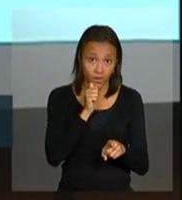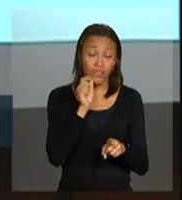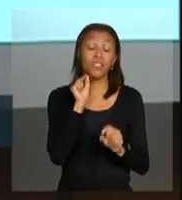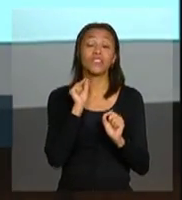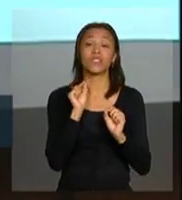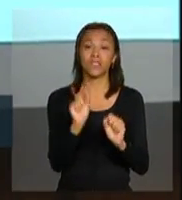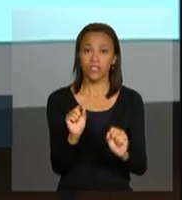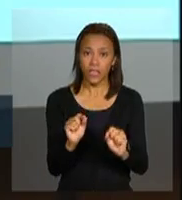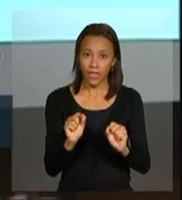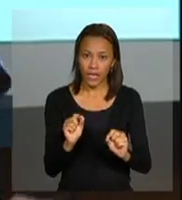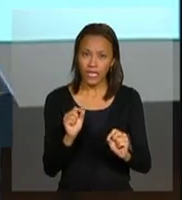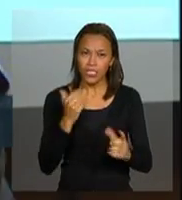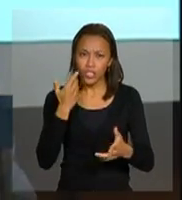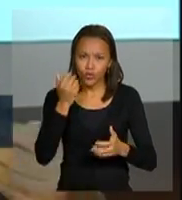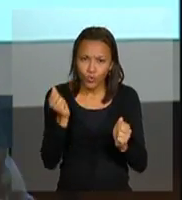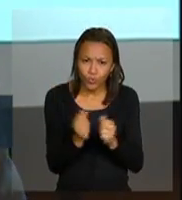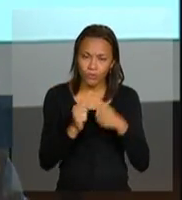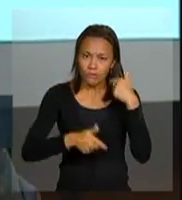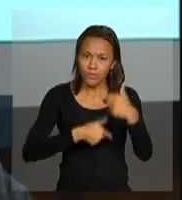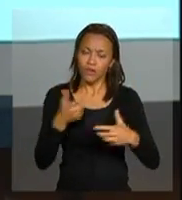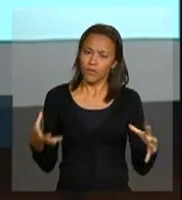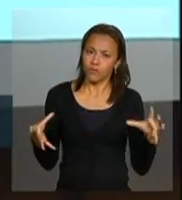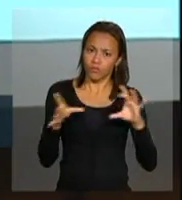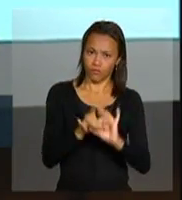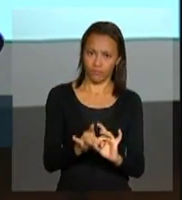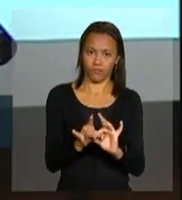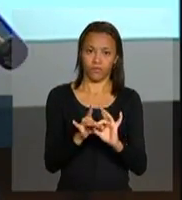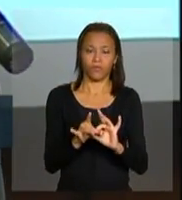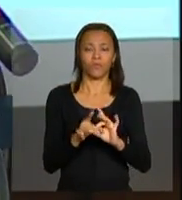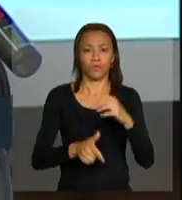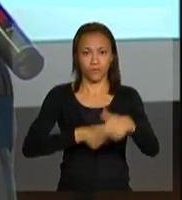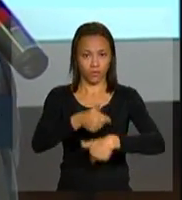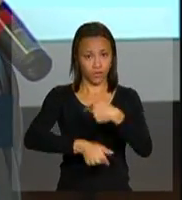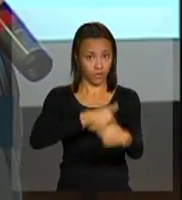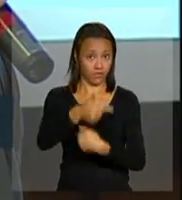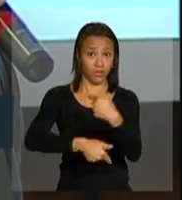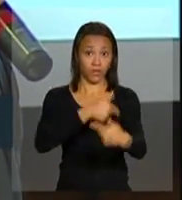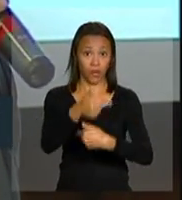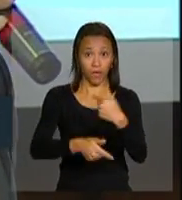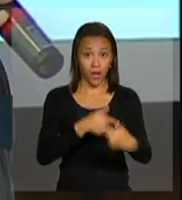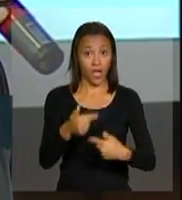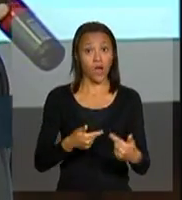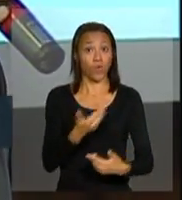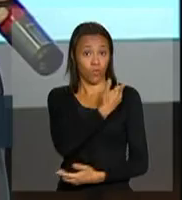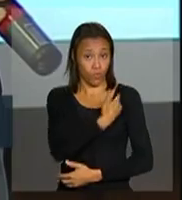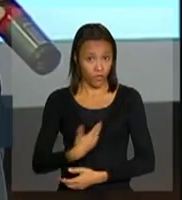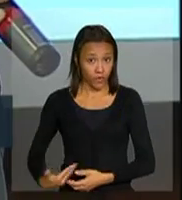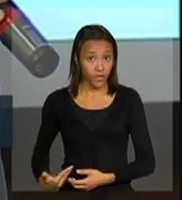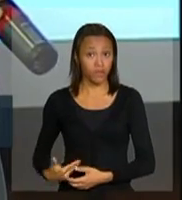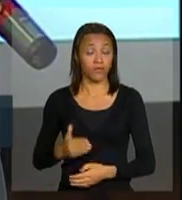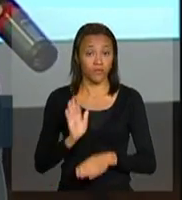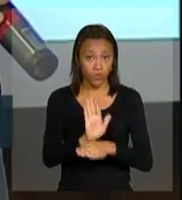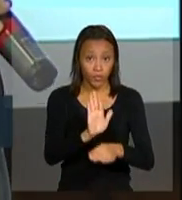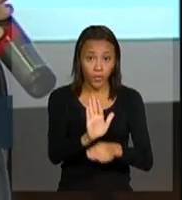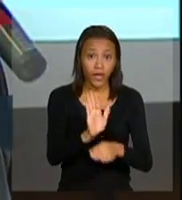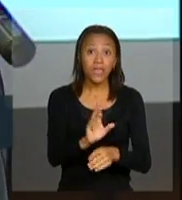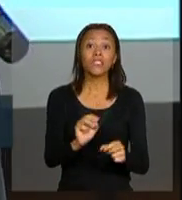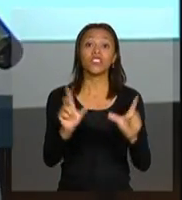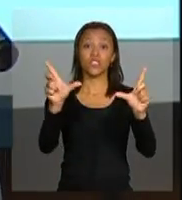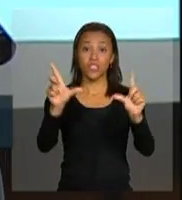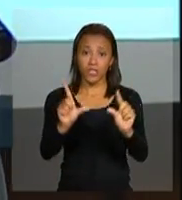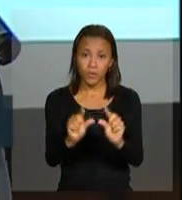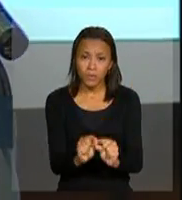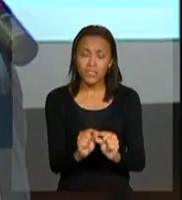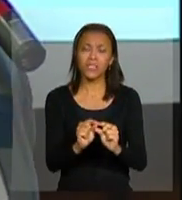sentido de trabalhar em parceria com as agências do governo, no sentido de reduzir e